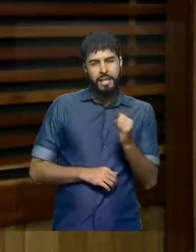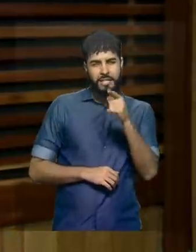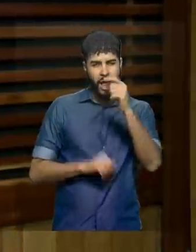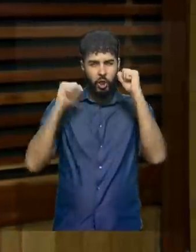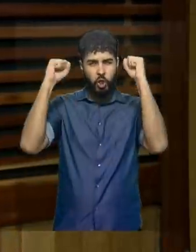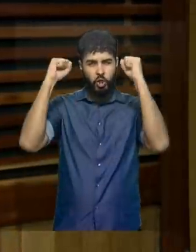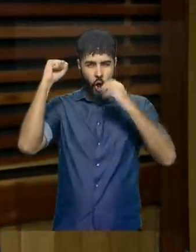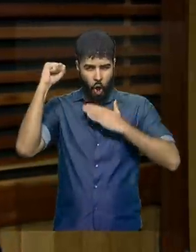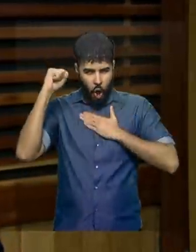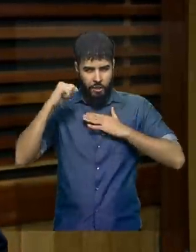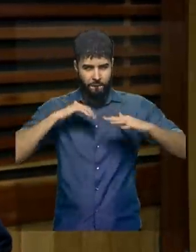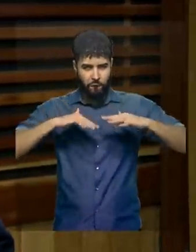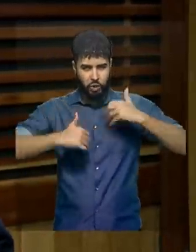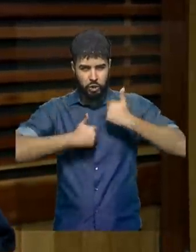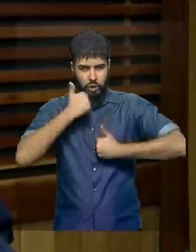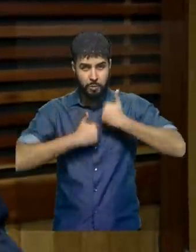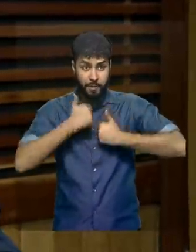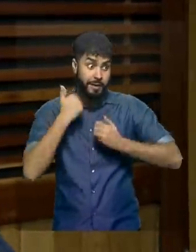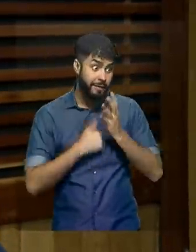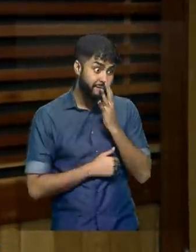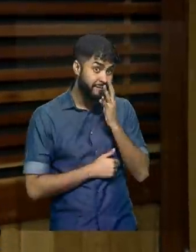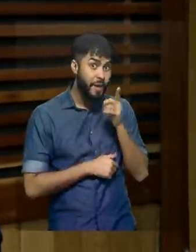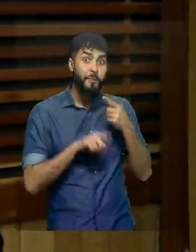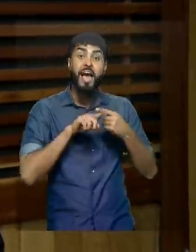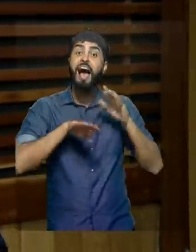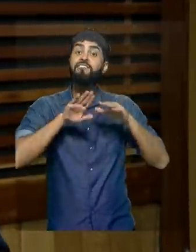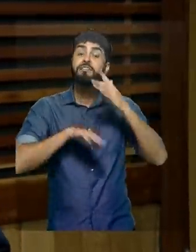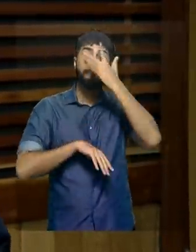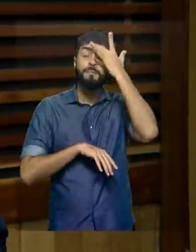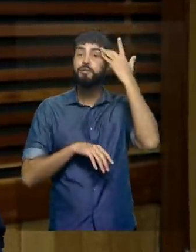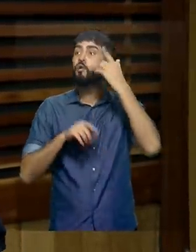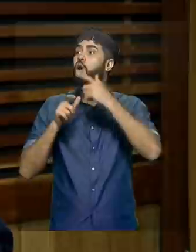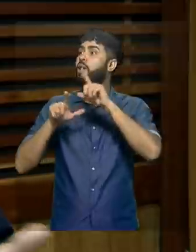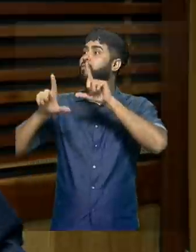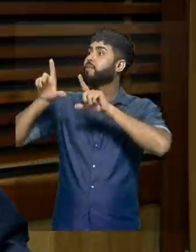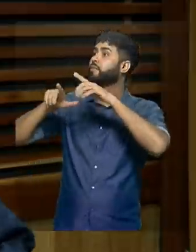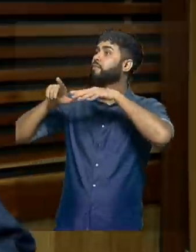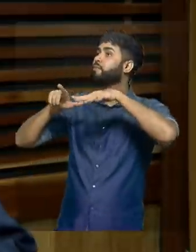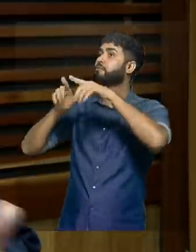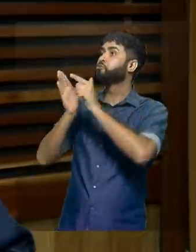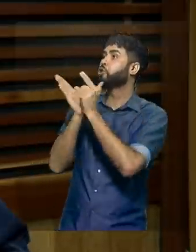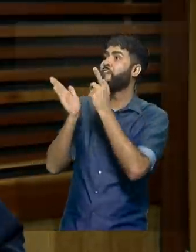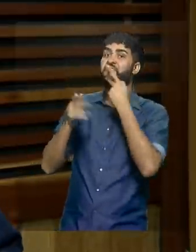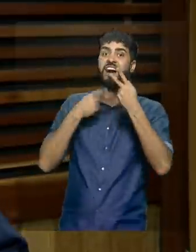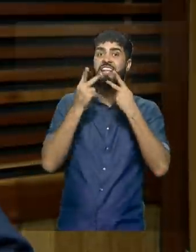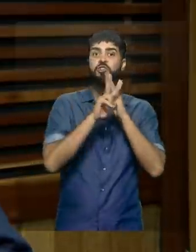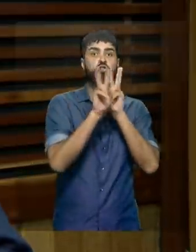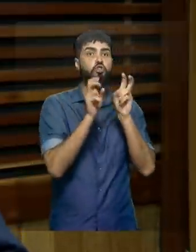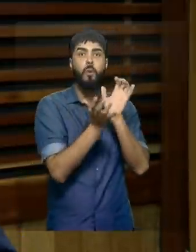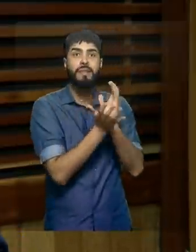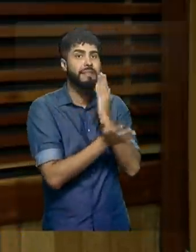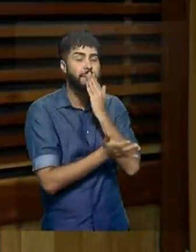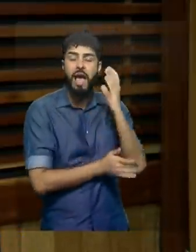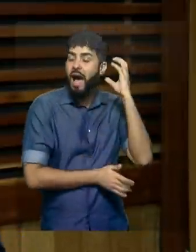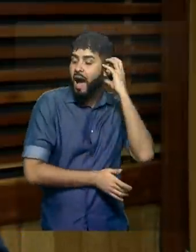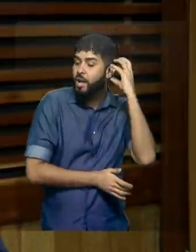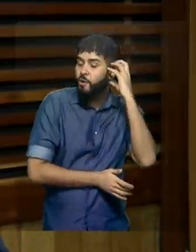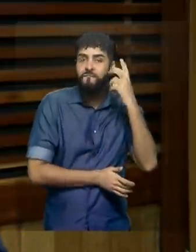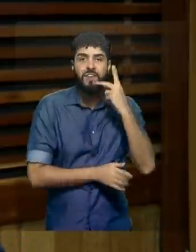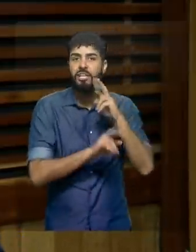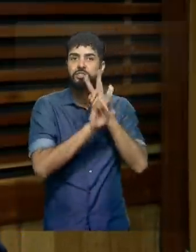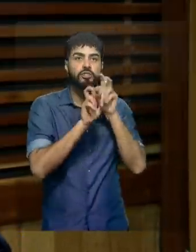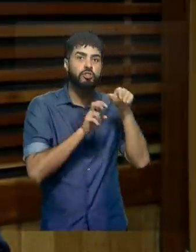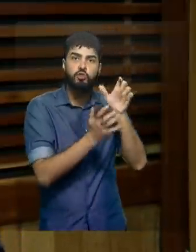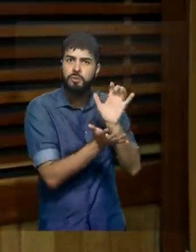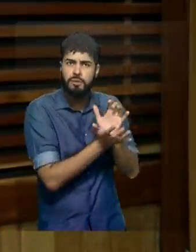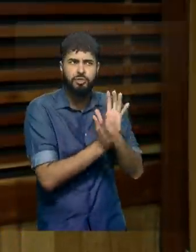equipes. Muitas delas esquecidas pela grande mídia impressa, televisada, mídia radiofônica. Equipes